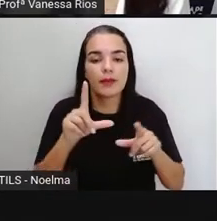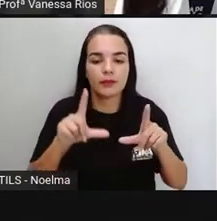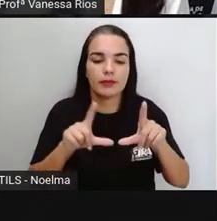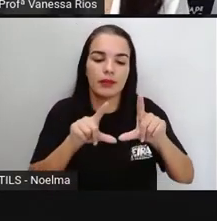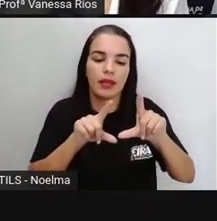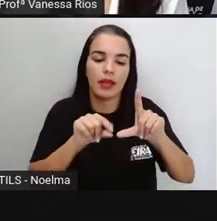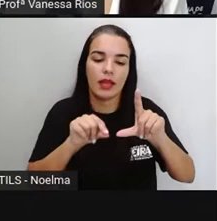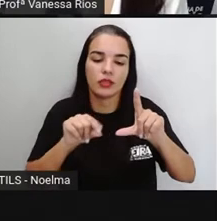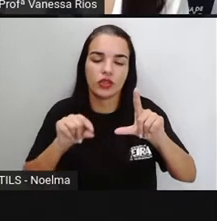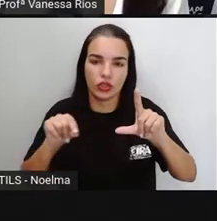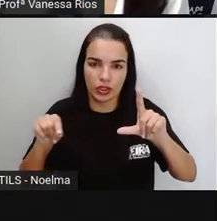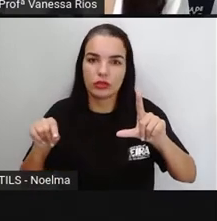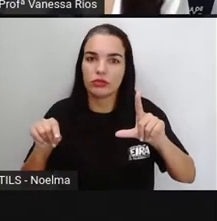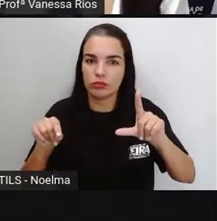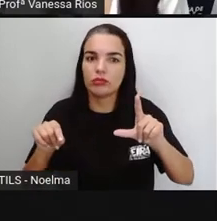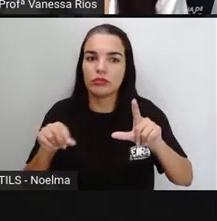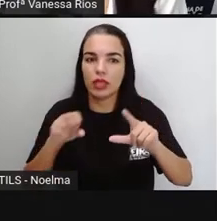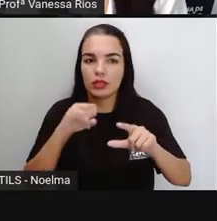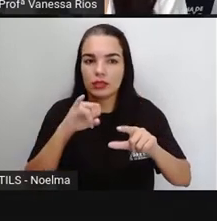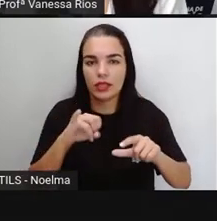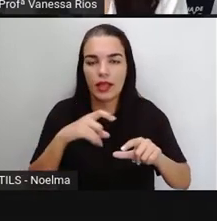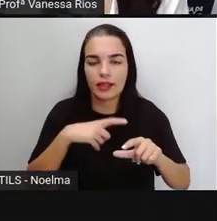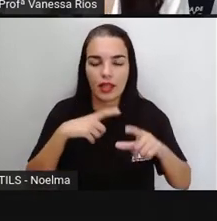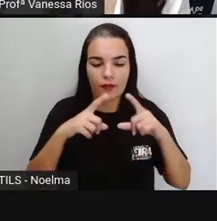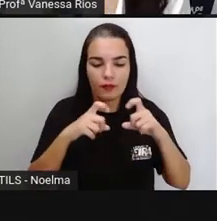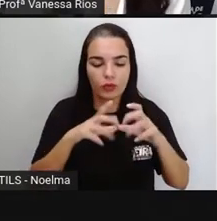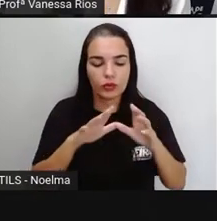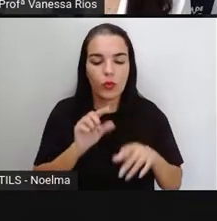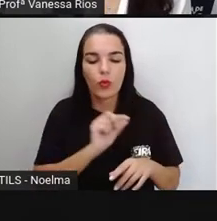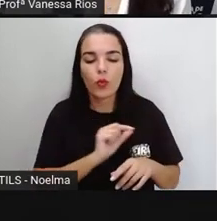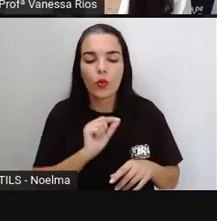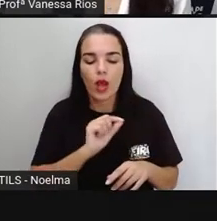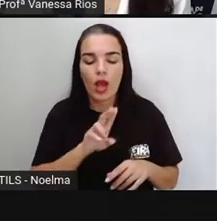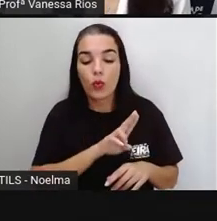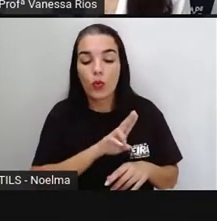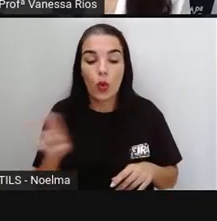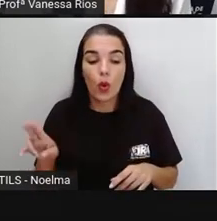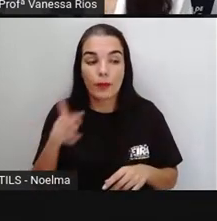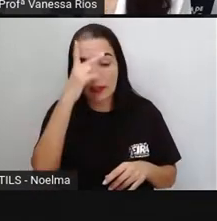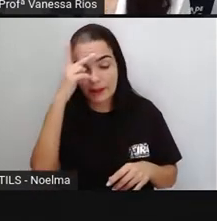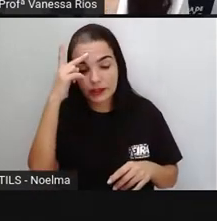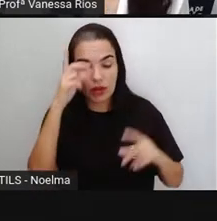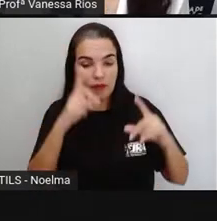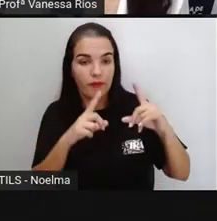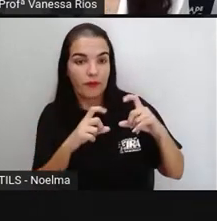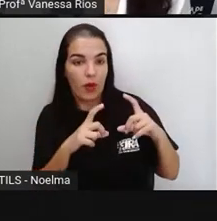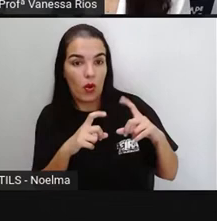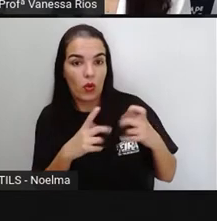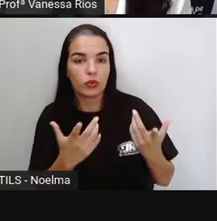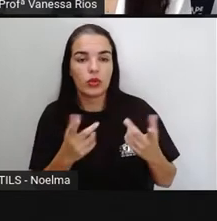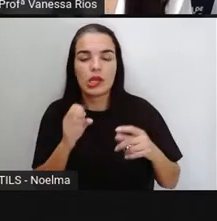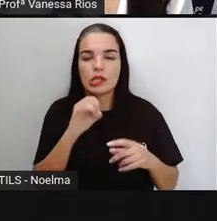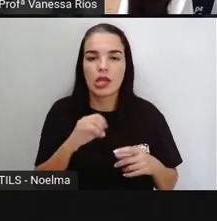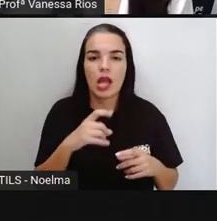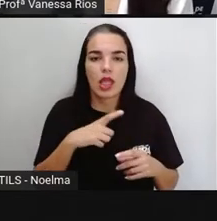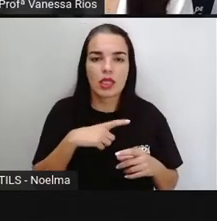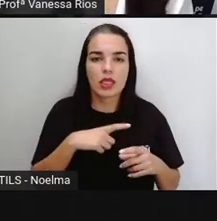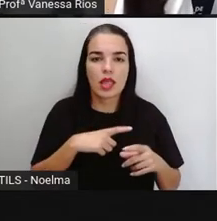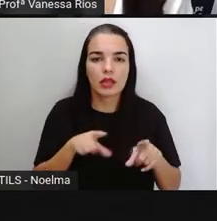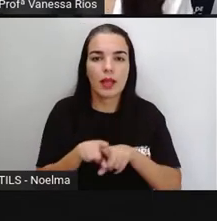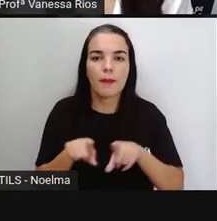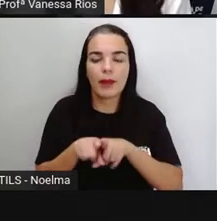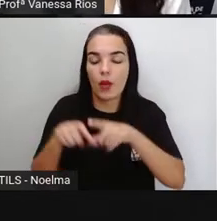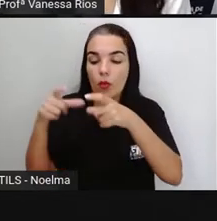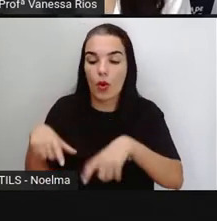imagem. Às vezes, se é uma fotografia, o nome do fotógrafo, a data de onde tirou, se é a fotografia de um local, às vezes aparece a